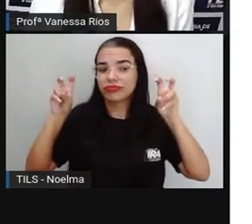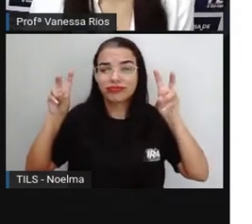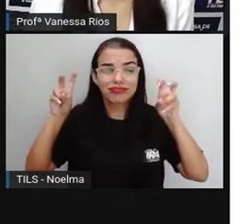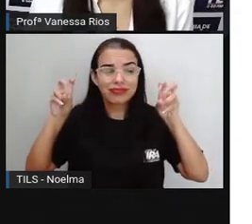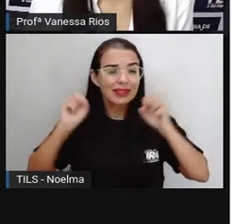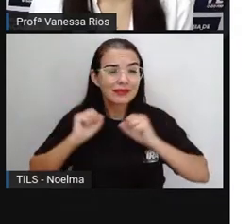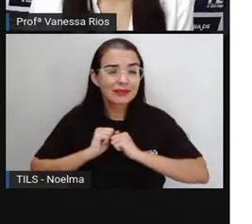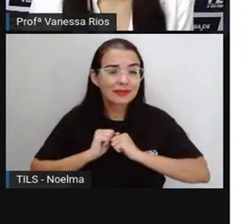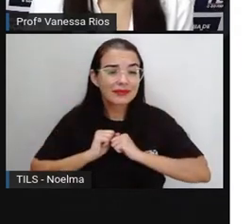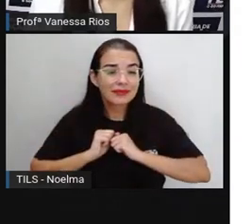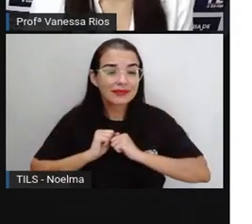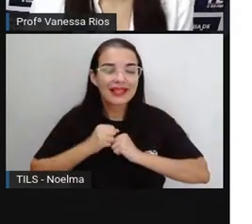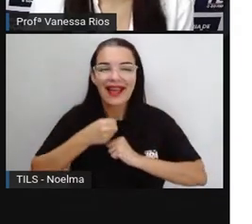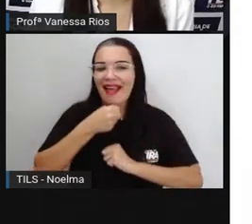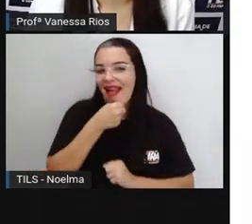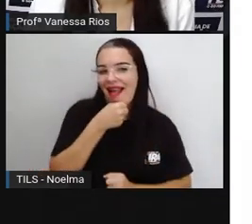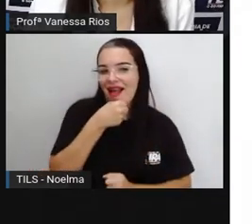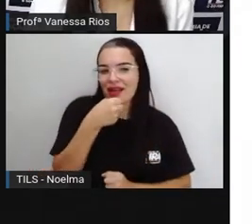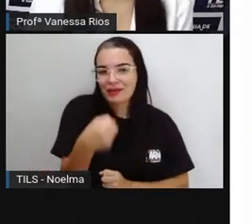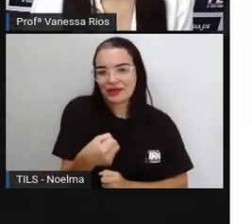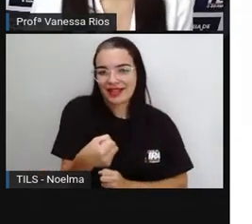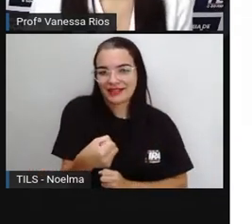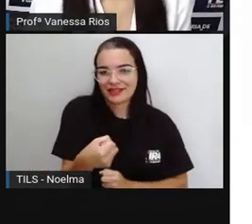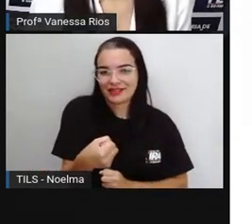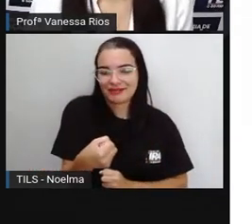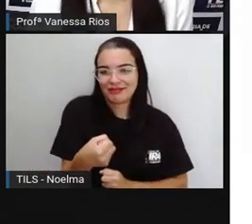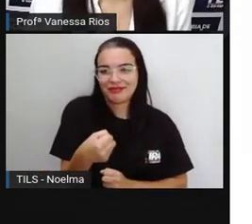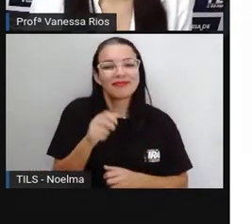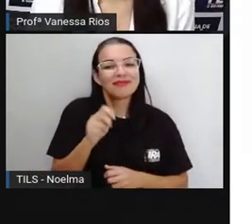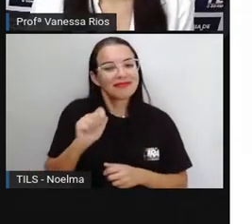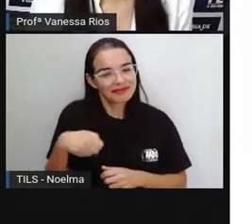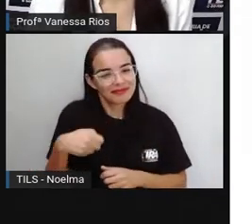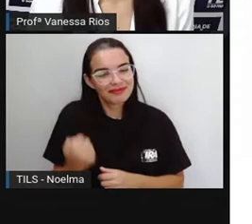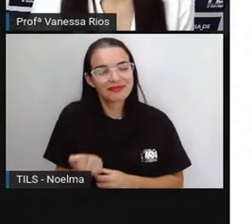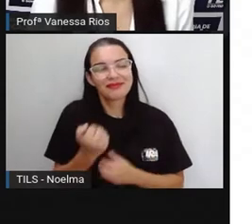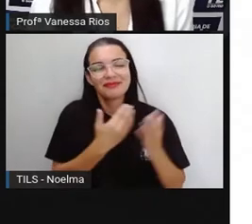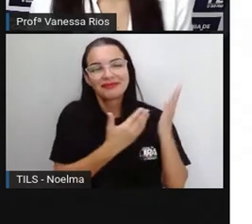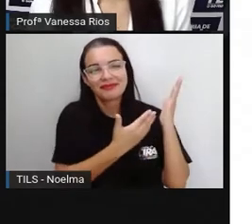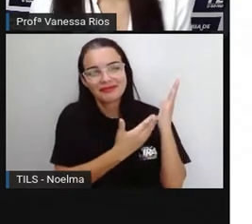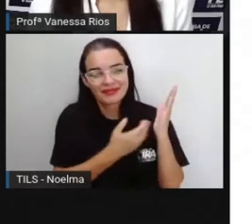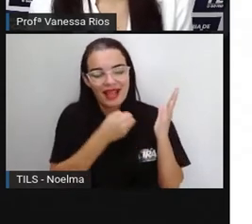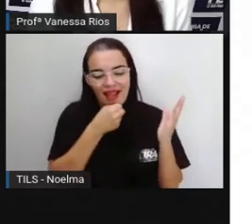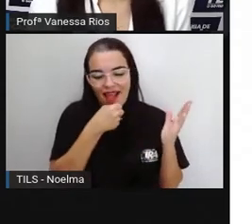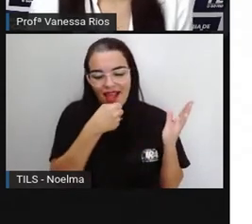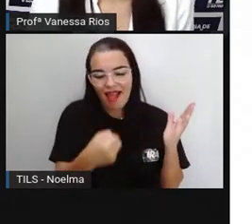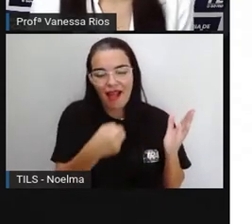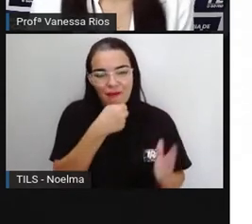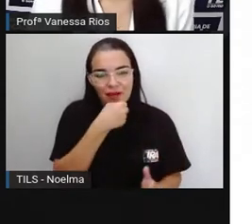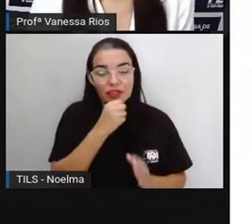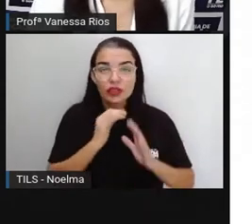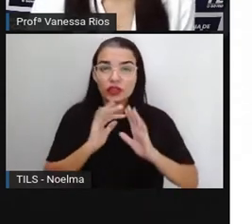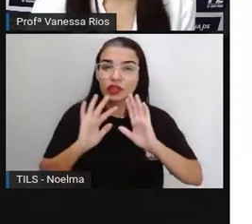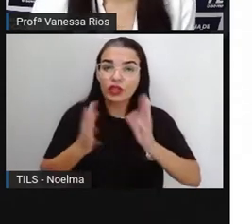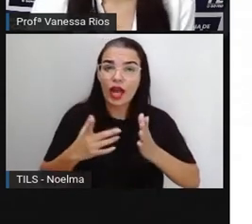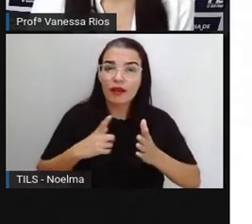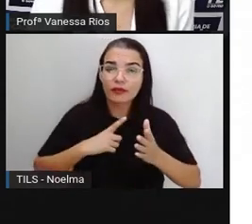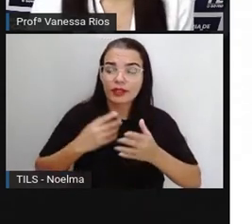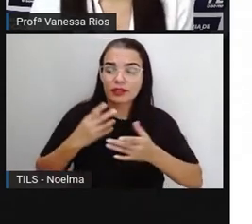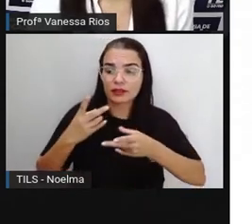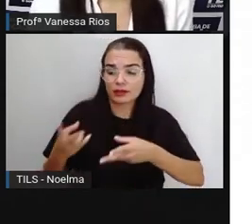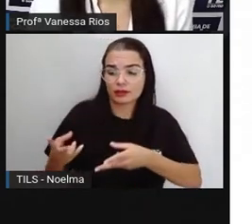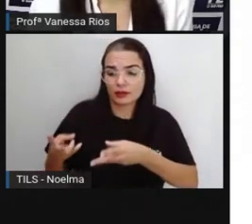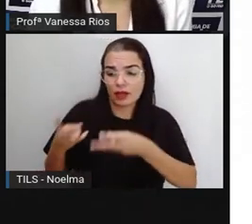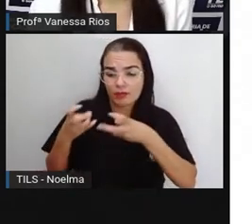estudar sobre a reportagem. Isso mesmo, a gente já vem observando aí a estrutura,